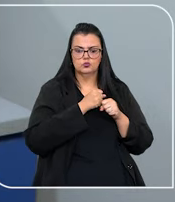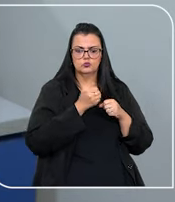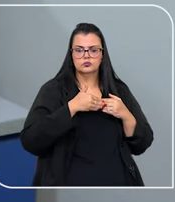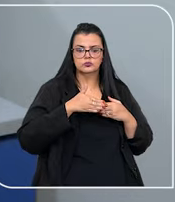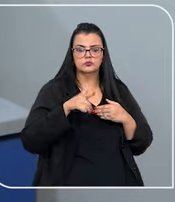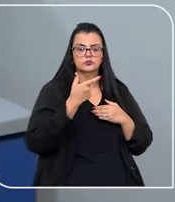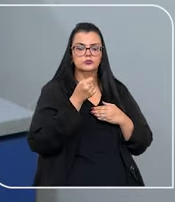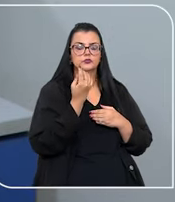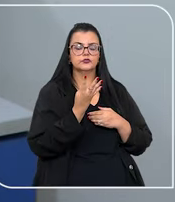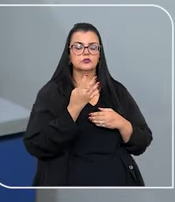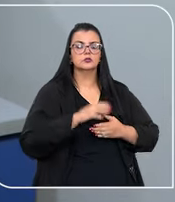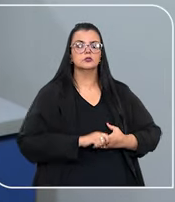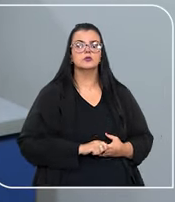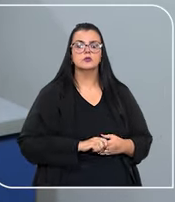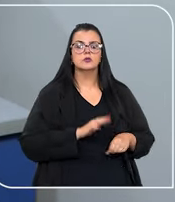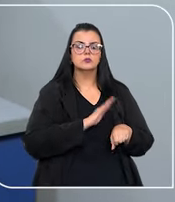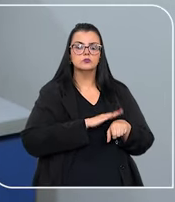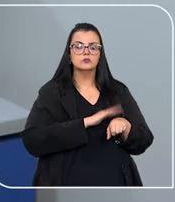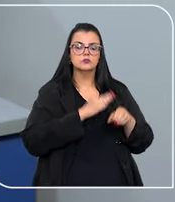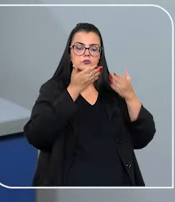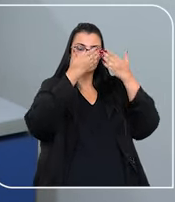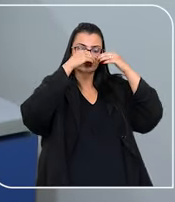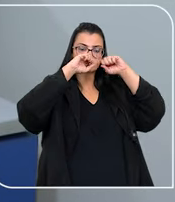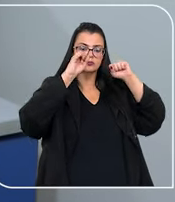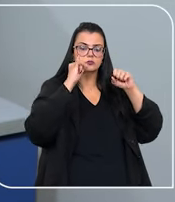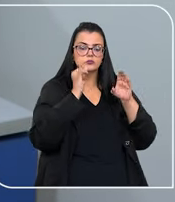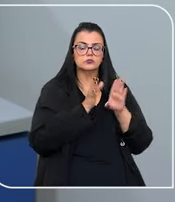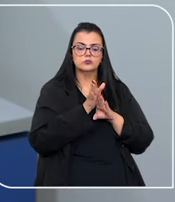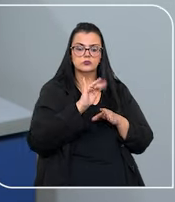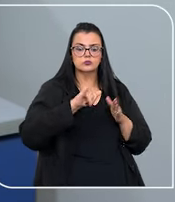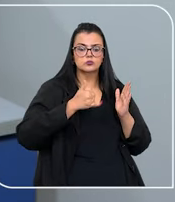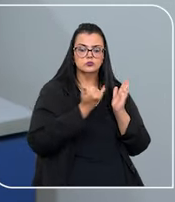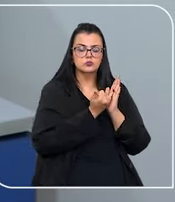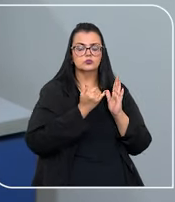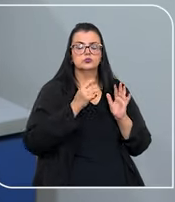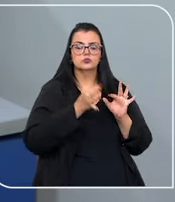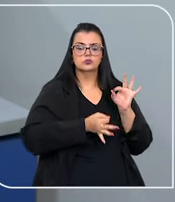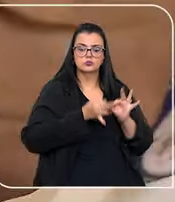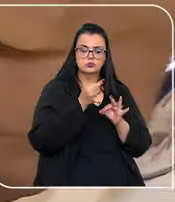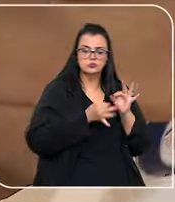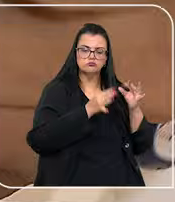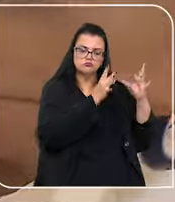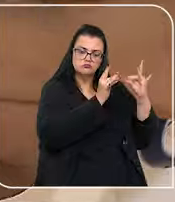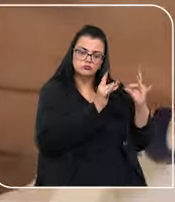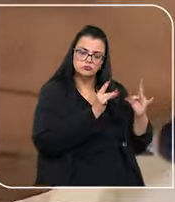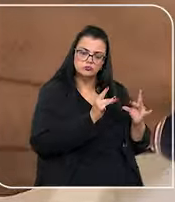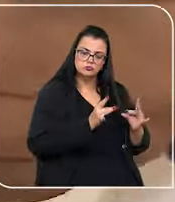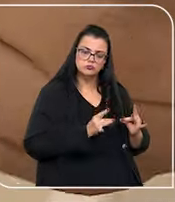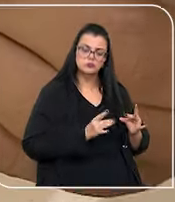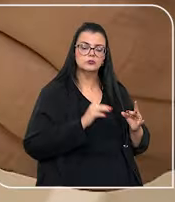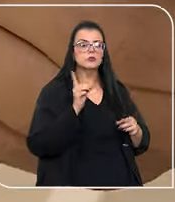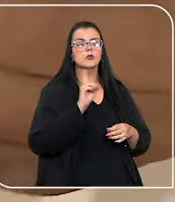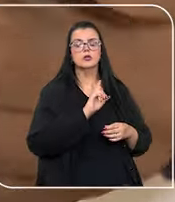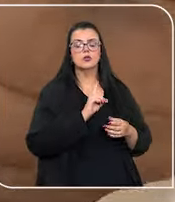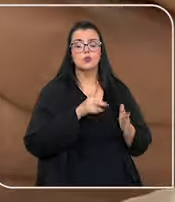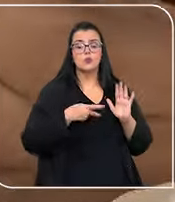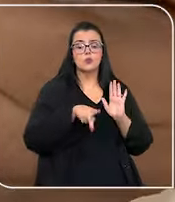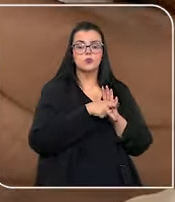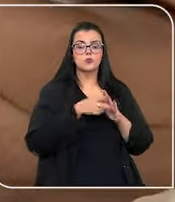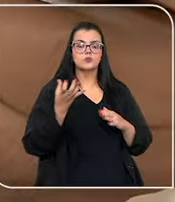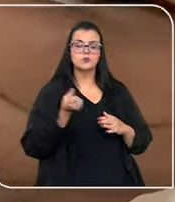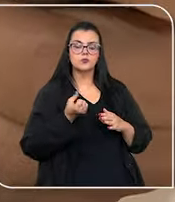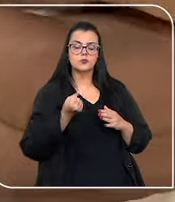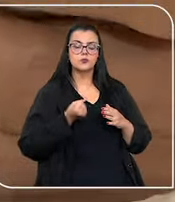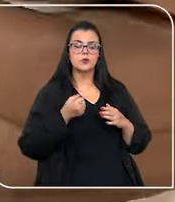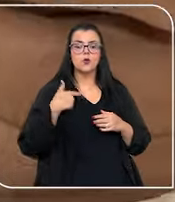Na ocasião, o tribunal estabeleceu uma orientação jurisprudencial detalhada de que não apenas